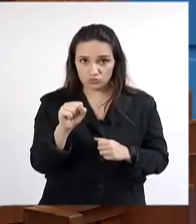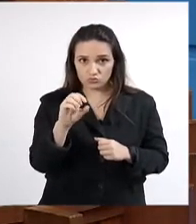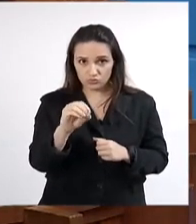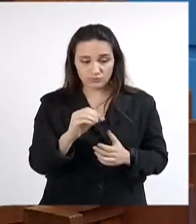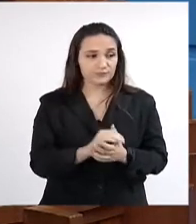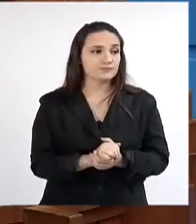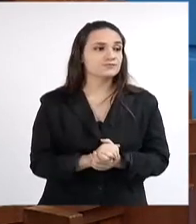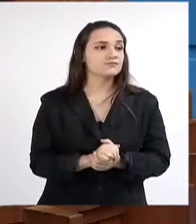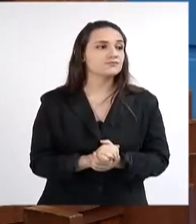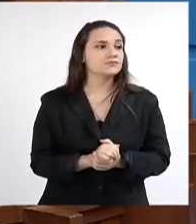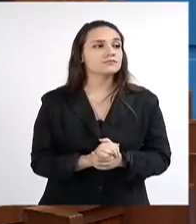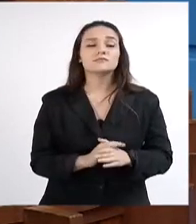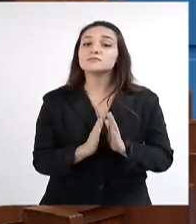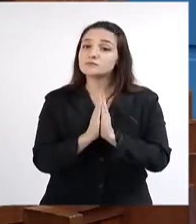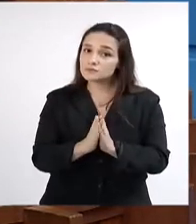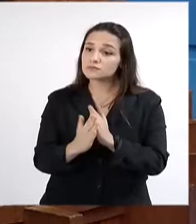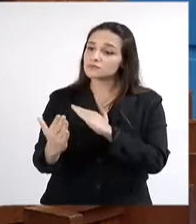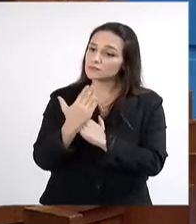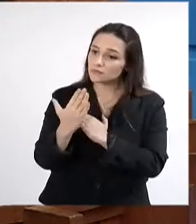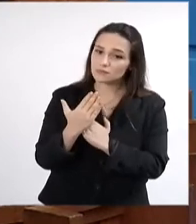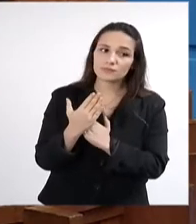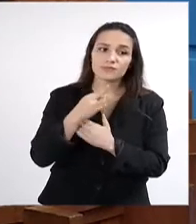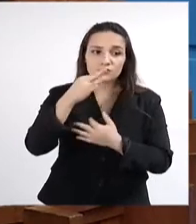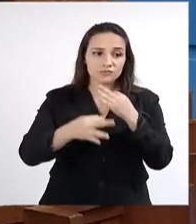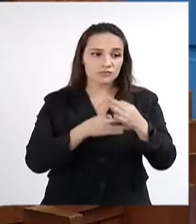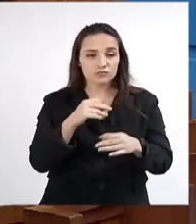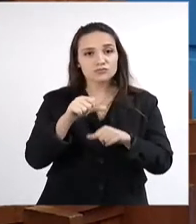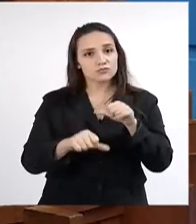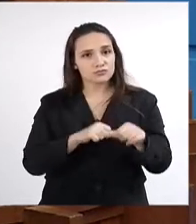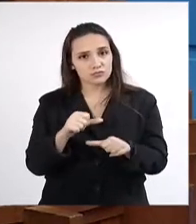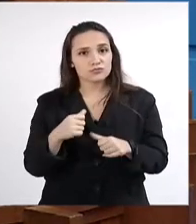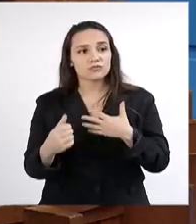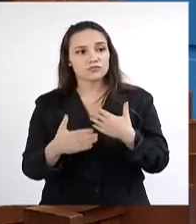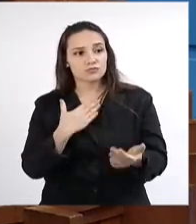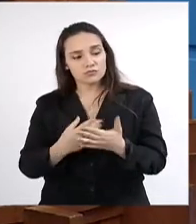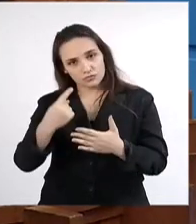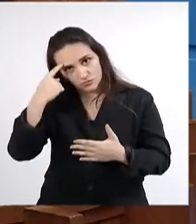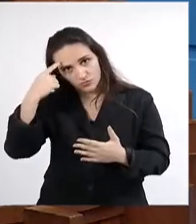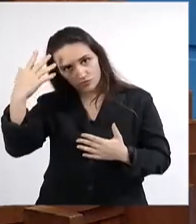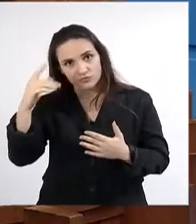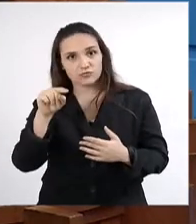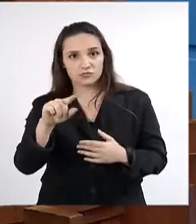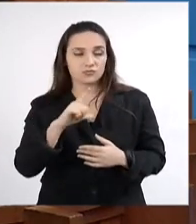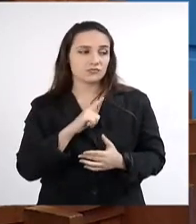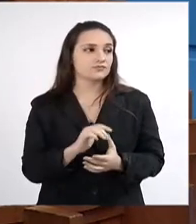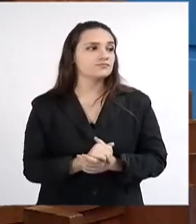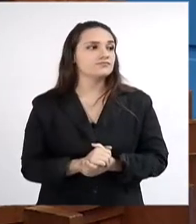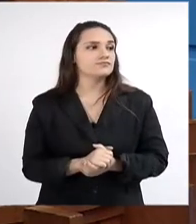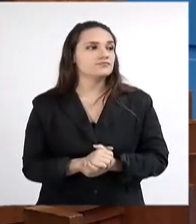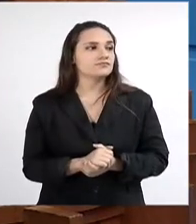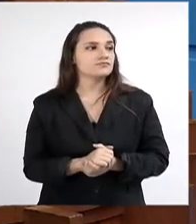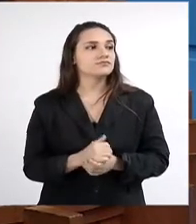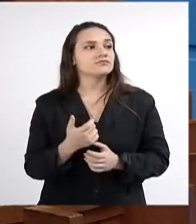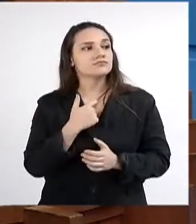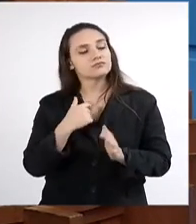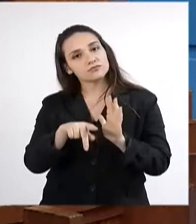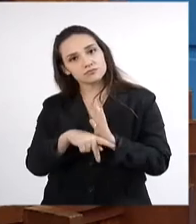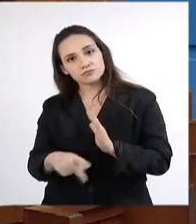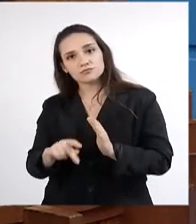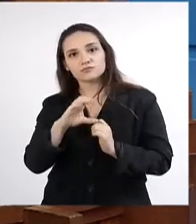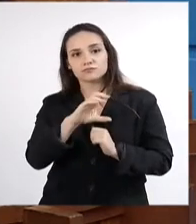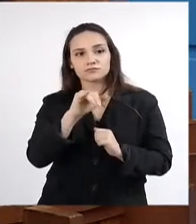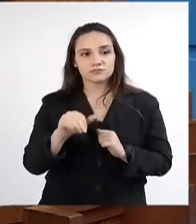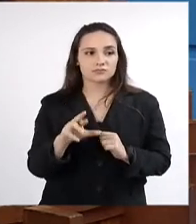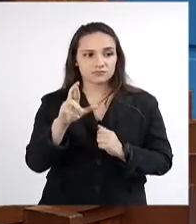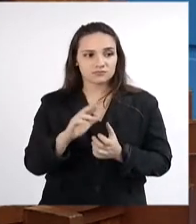contribuam com quaisquer alterações, ideias que possam ter. Sou membro da CCJ e,